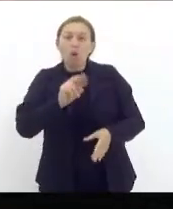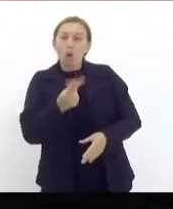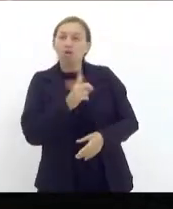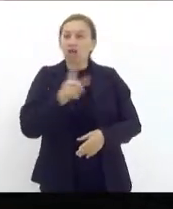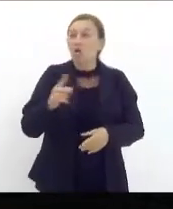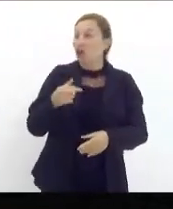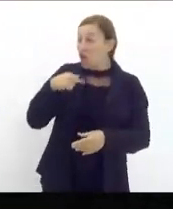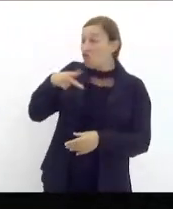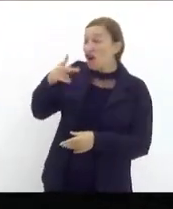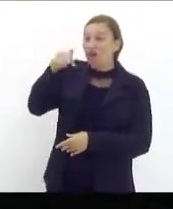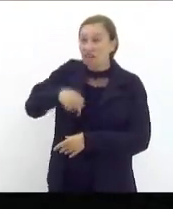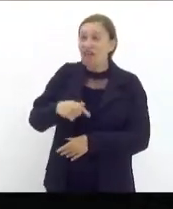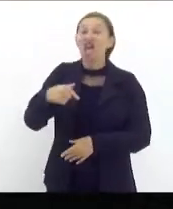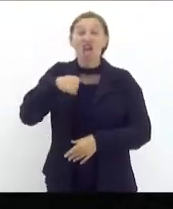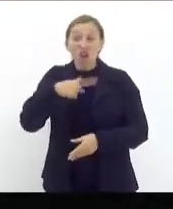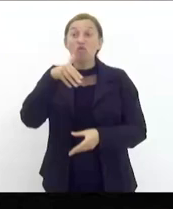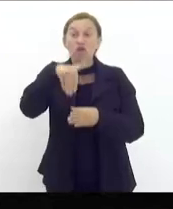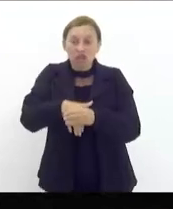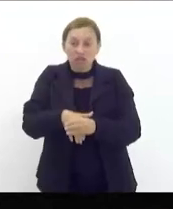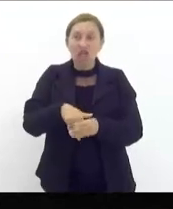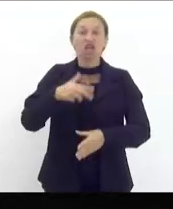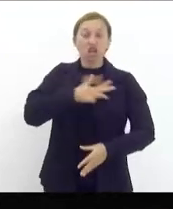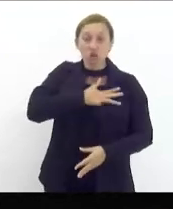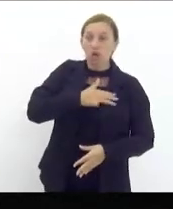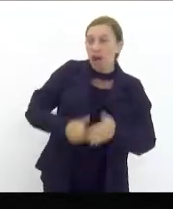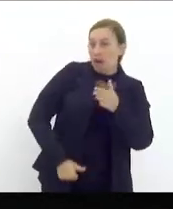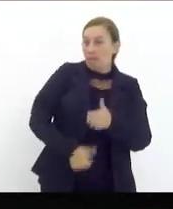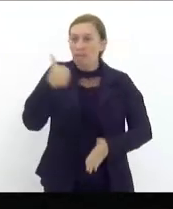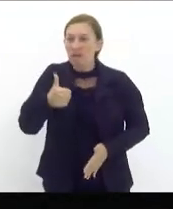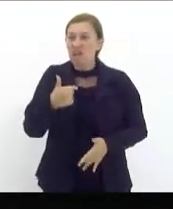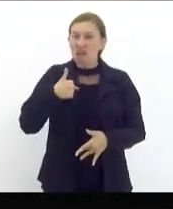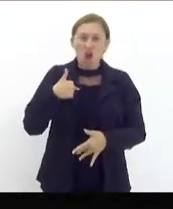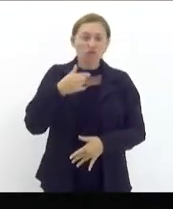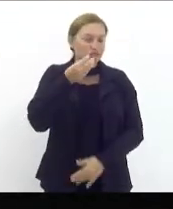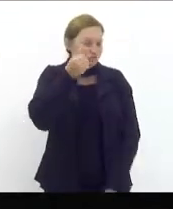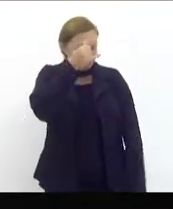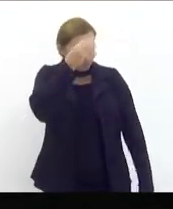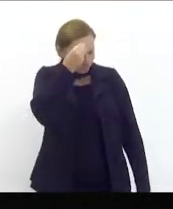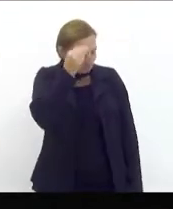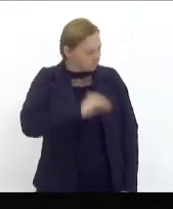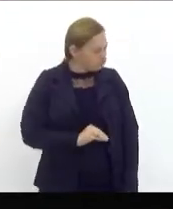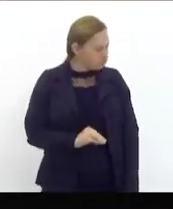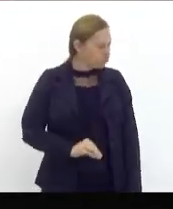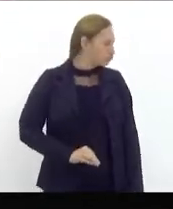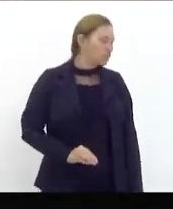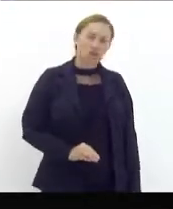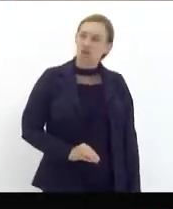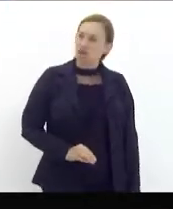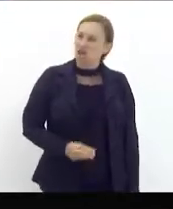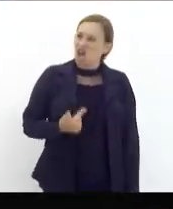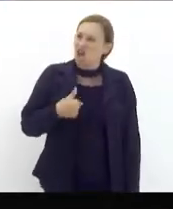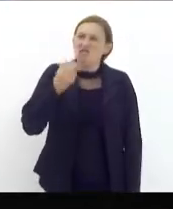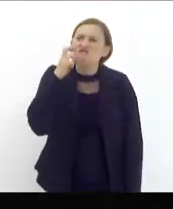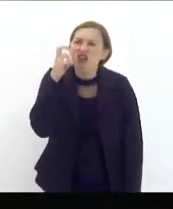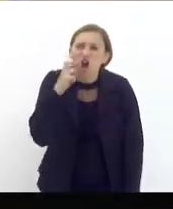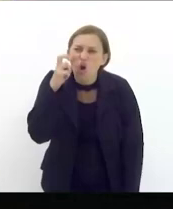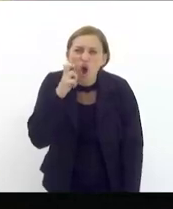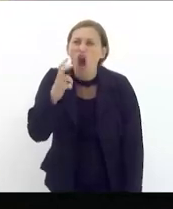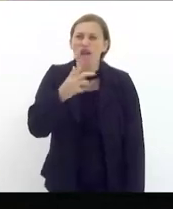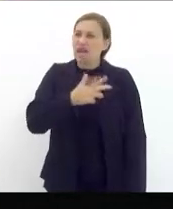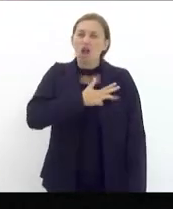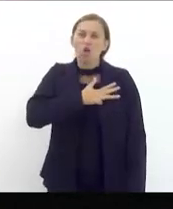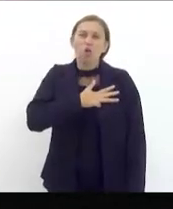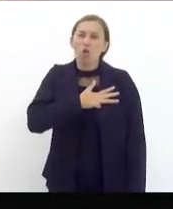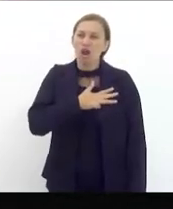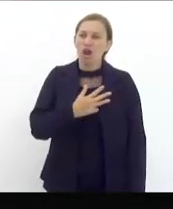posso afirmar que eu votei Lula pela primeira vez e eu fiquei decepcionado com o que eu assisti uma vergonha um